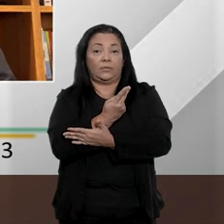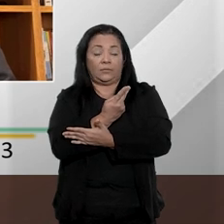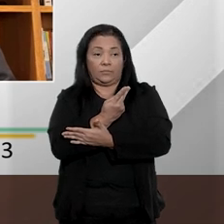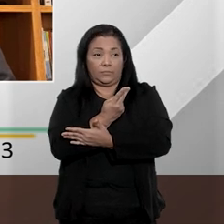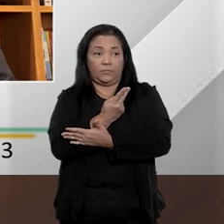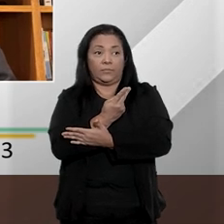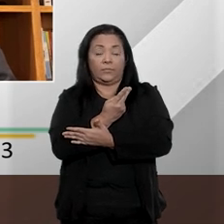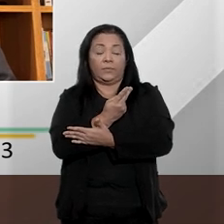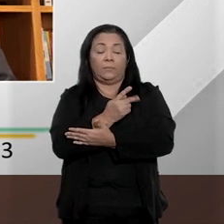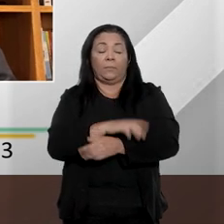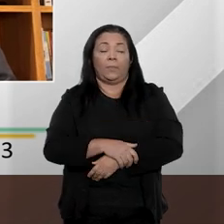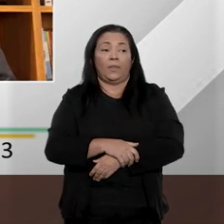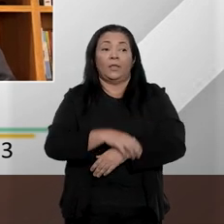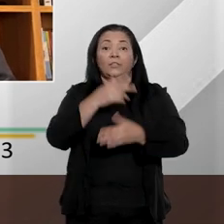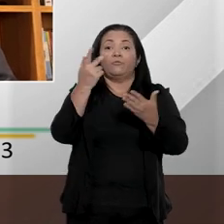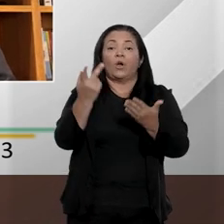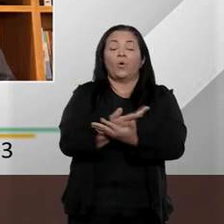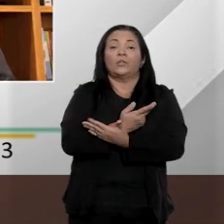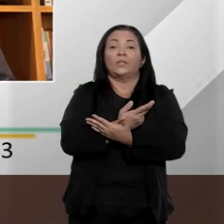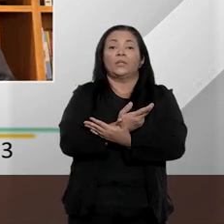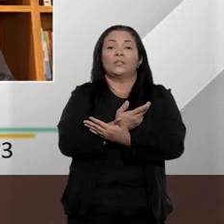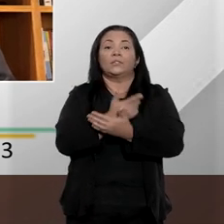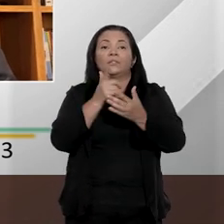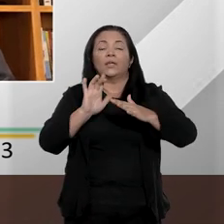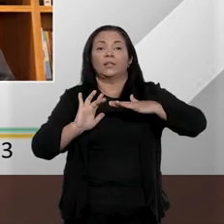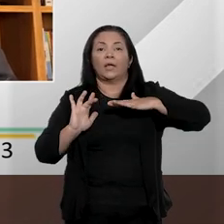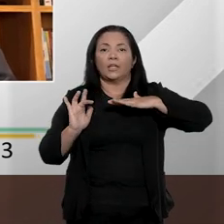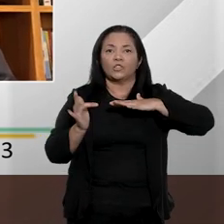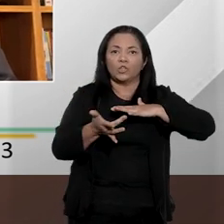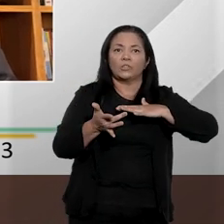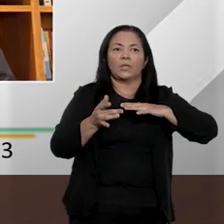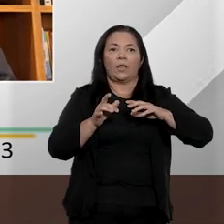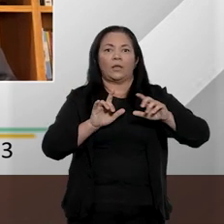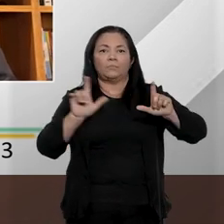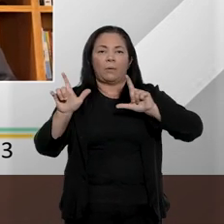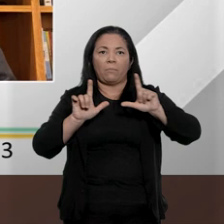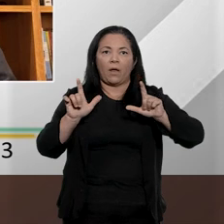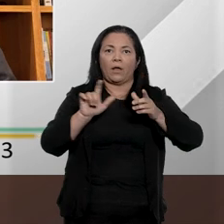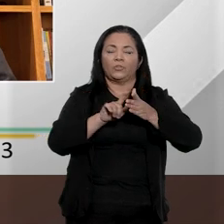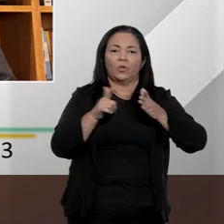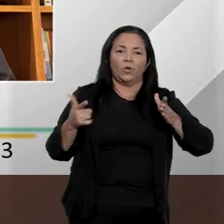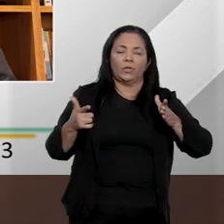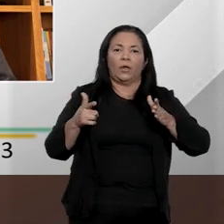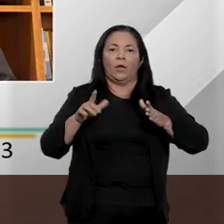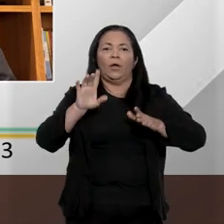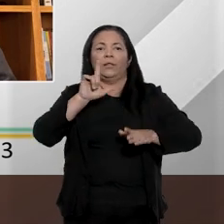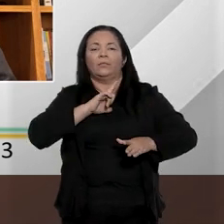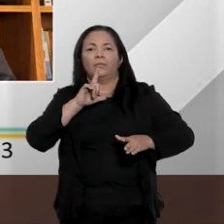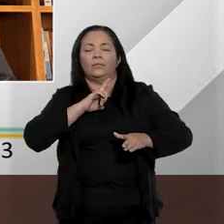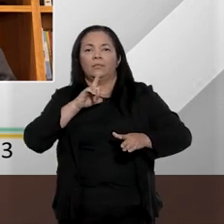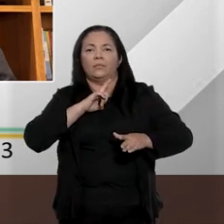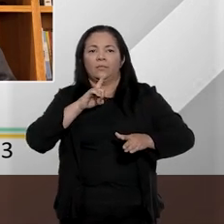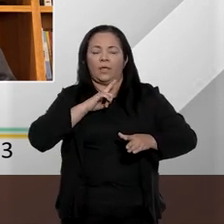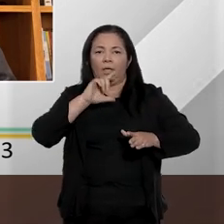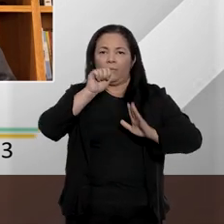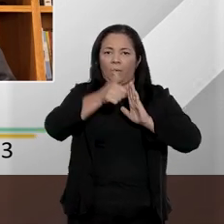delito for cometido por intermédio dos meios de comunicação, redes sociais, há um tratamento legislativo disparo e diferente?